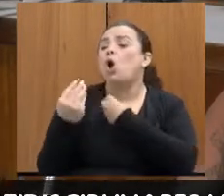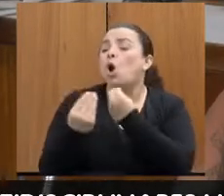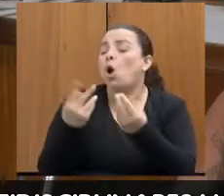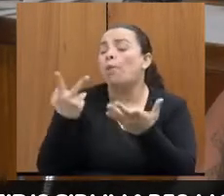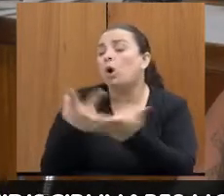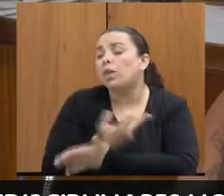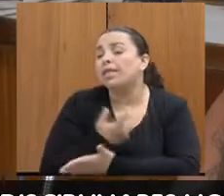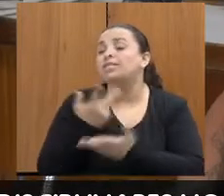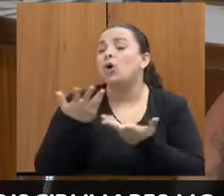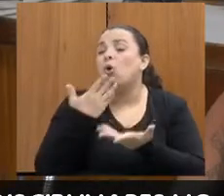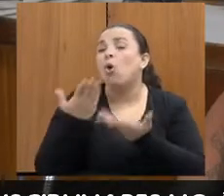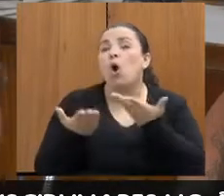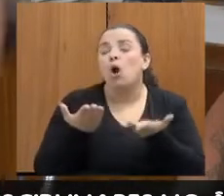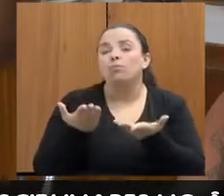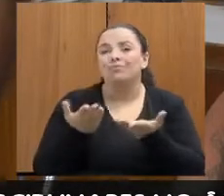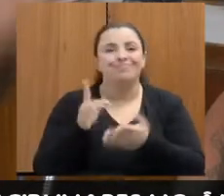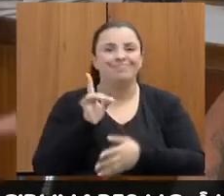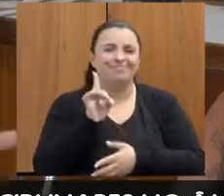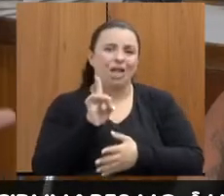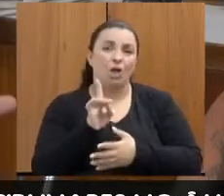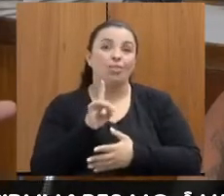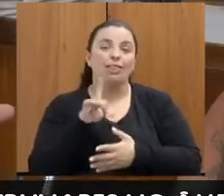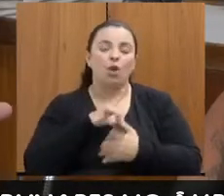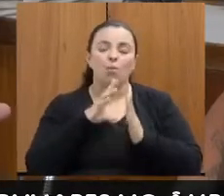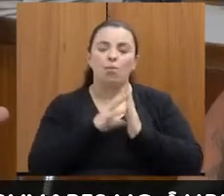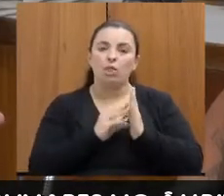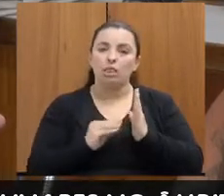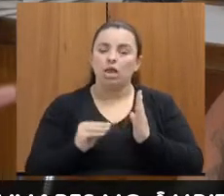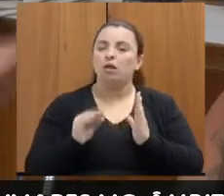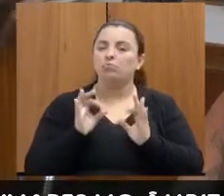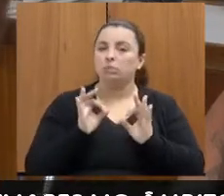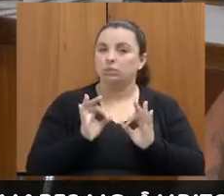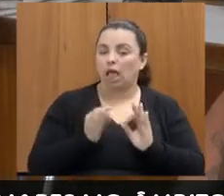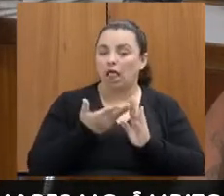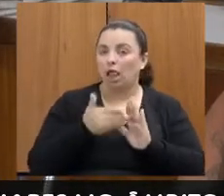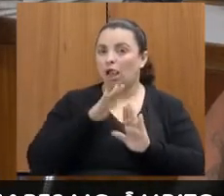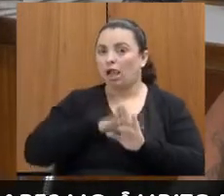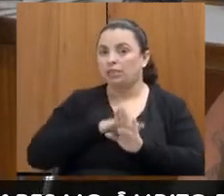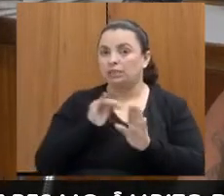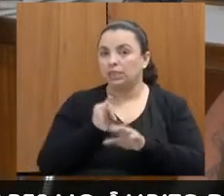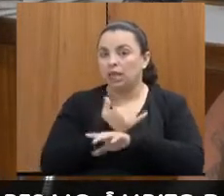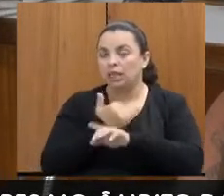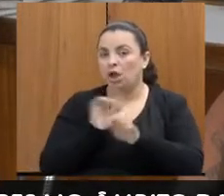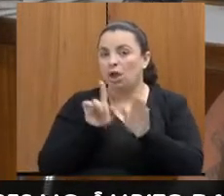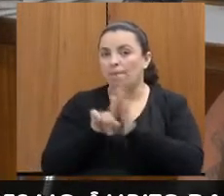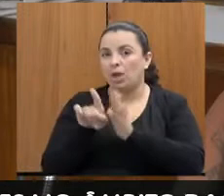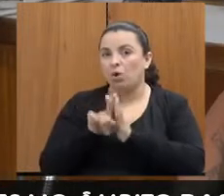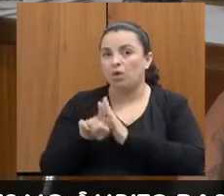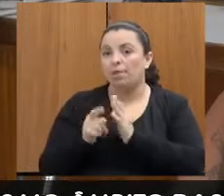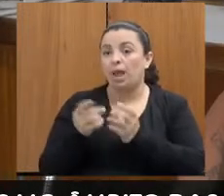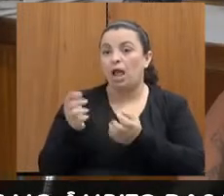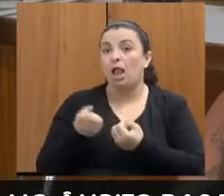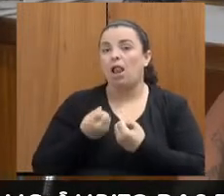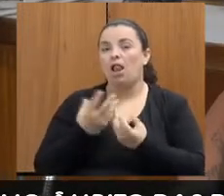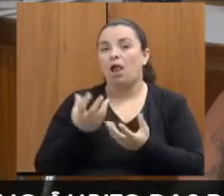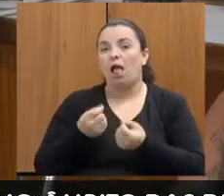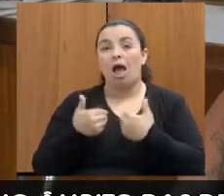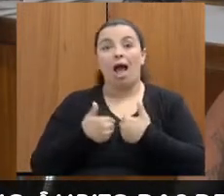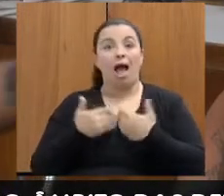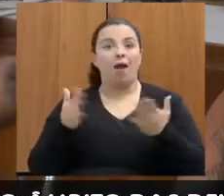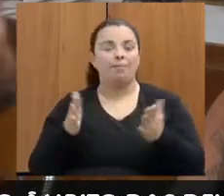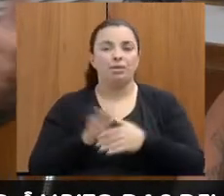que seguir com uma abordagem e tal. E a Roberta já tinha essa especialização quando ela chegou, então a gente já fazia isso. Então a gente tem esse recorte.